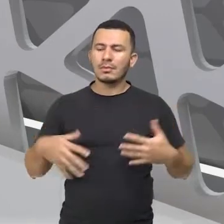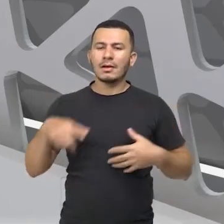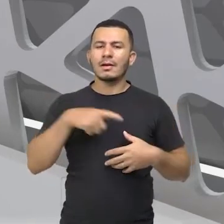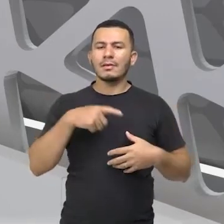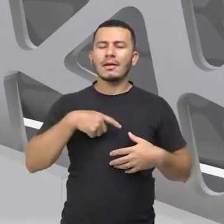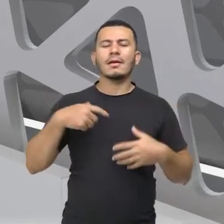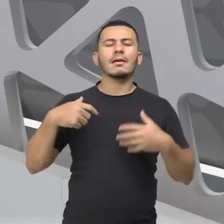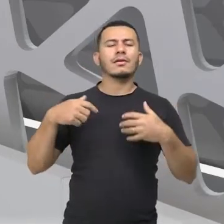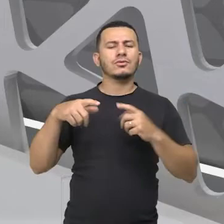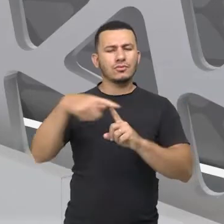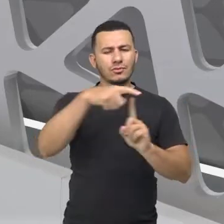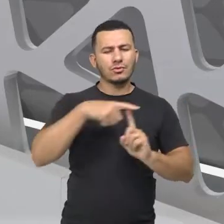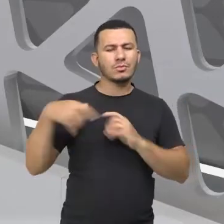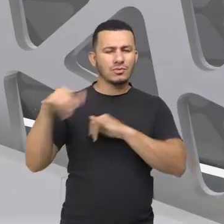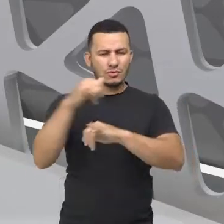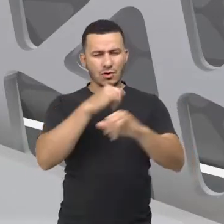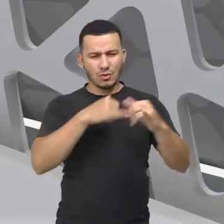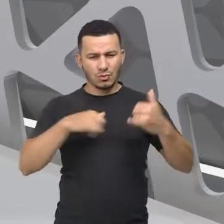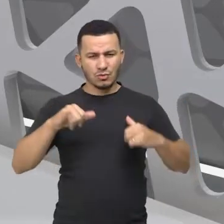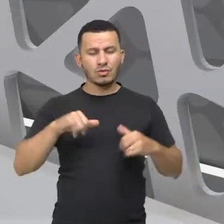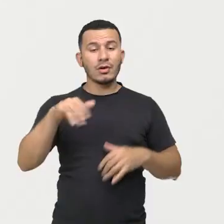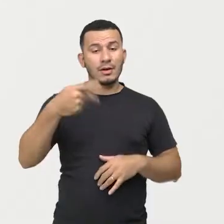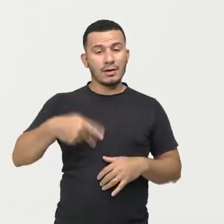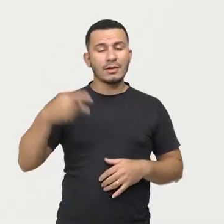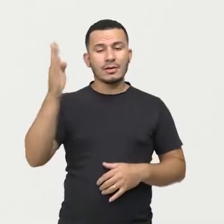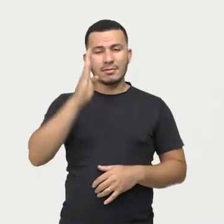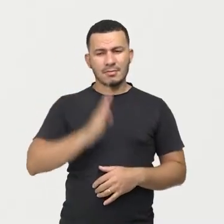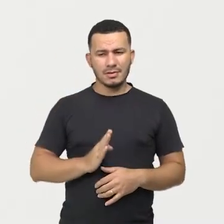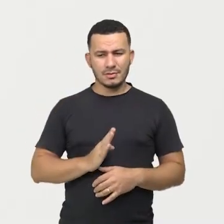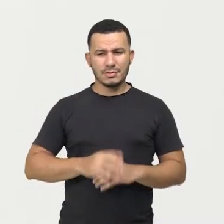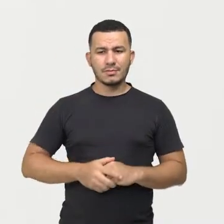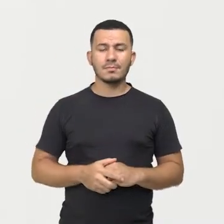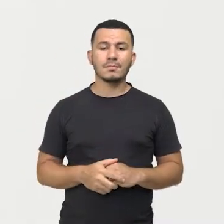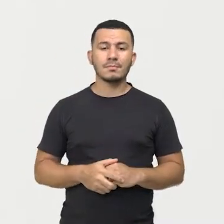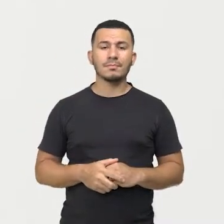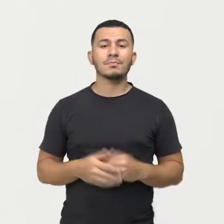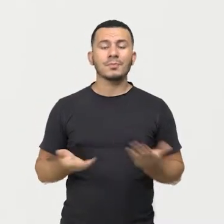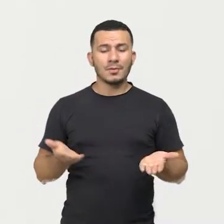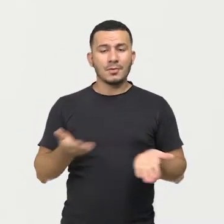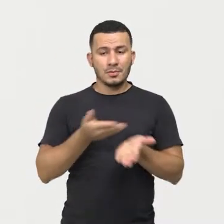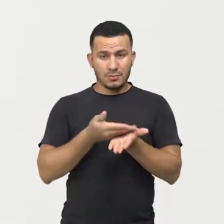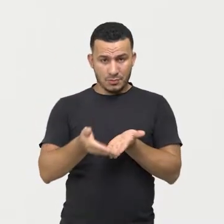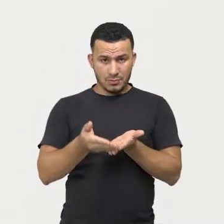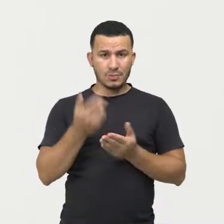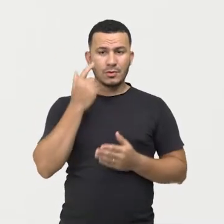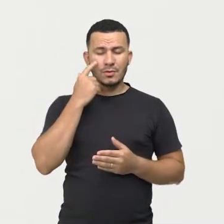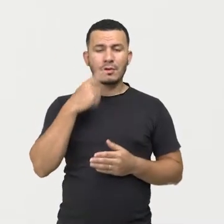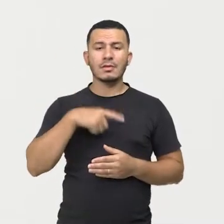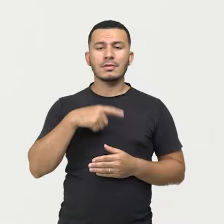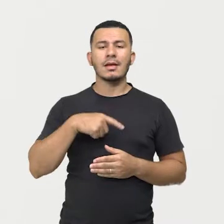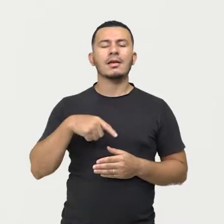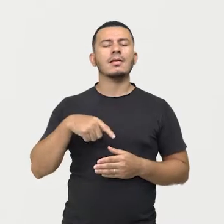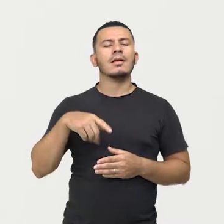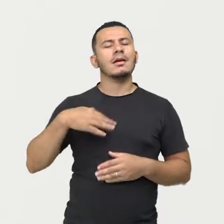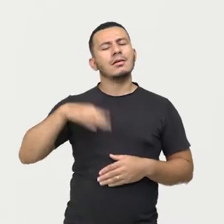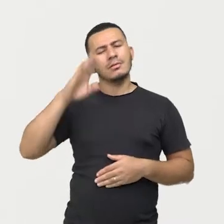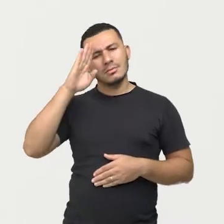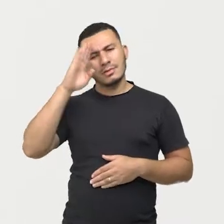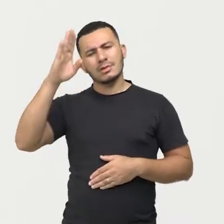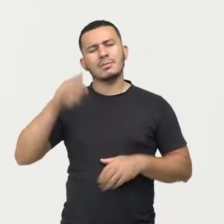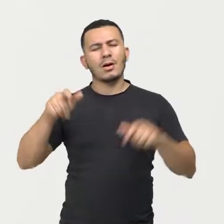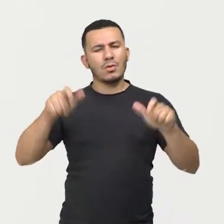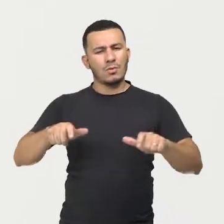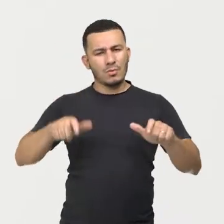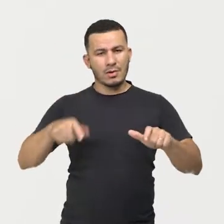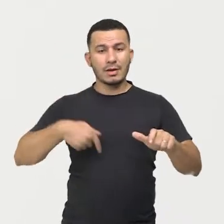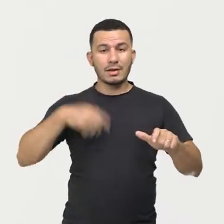fontes de energia renováveis dentro do Brasil. Então, iniciando, nós vamos verificar que a fonte principal do